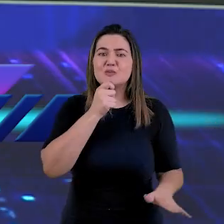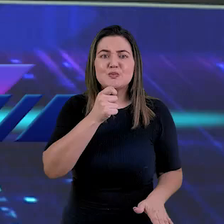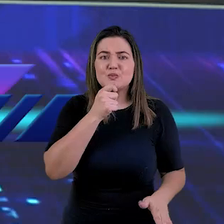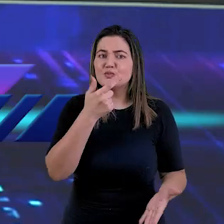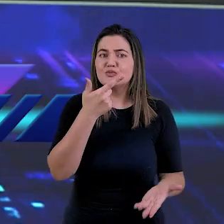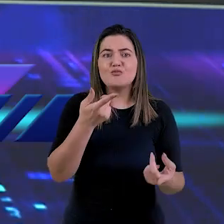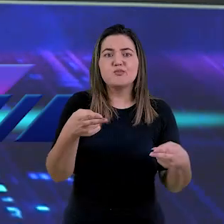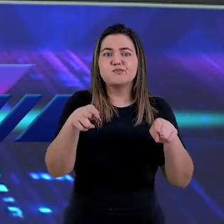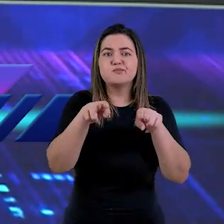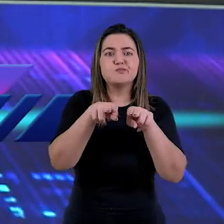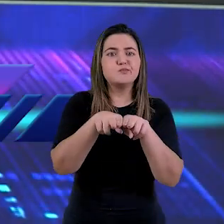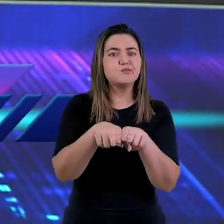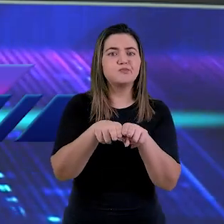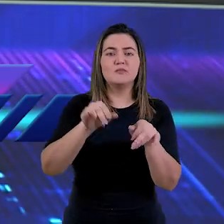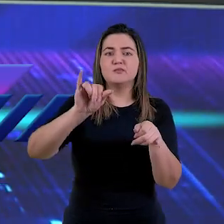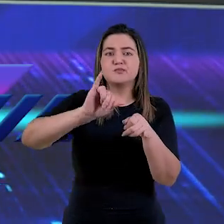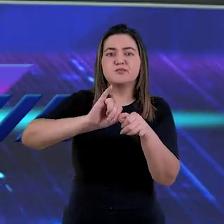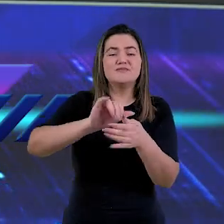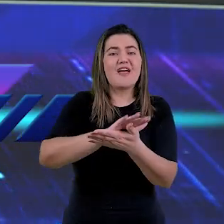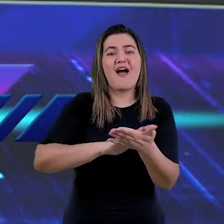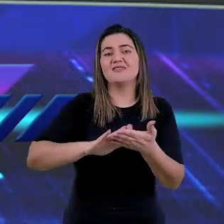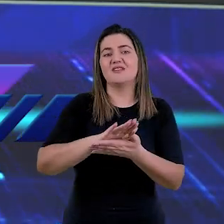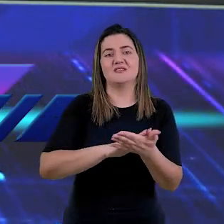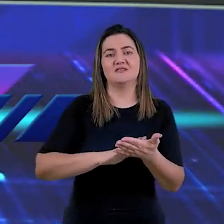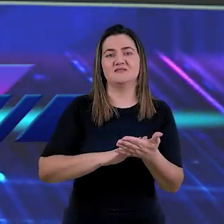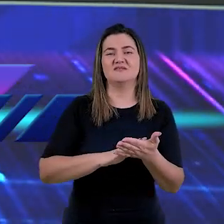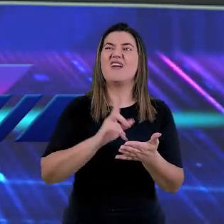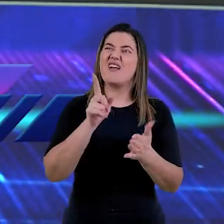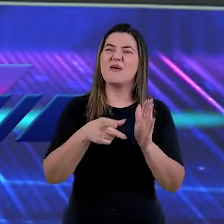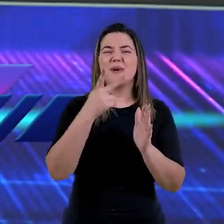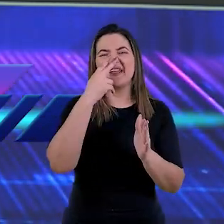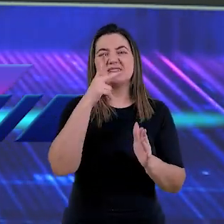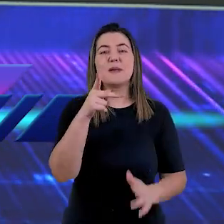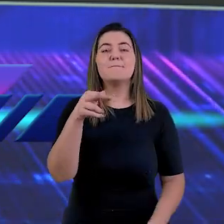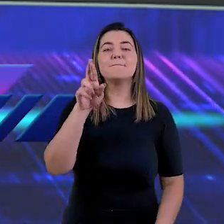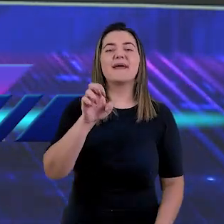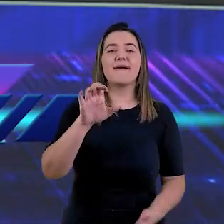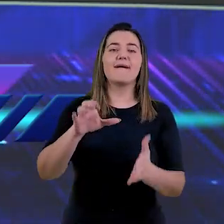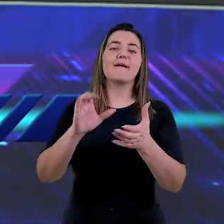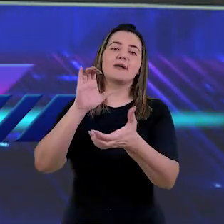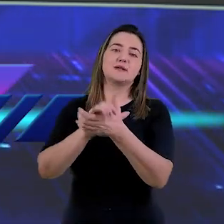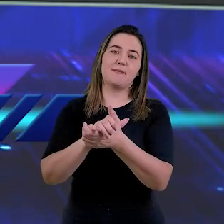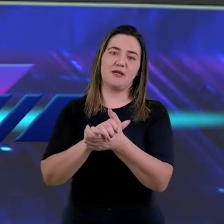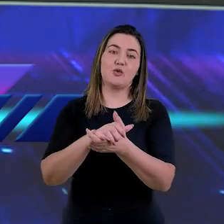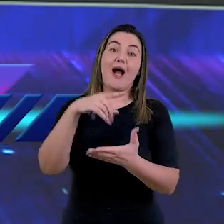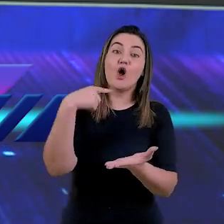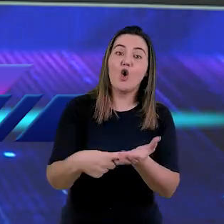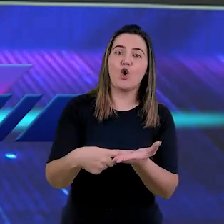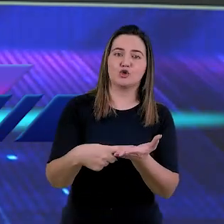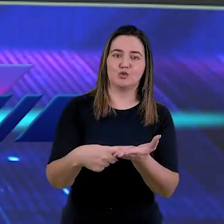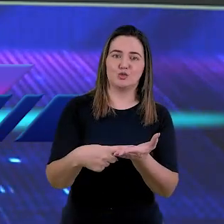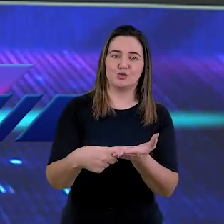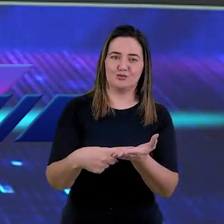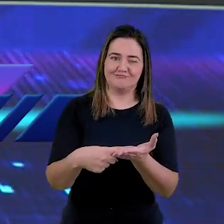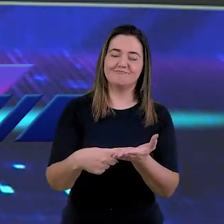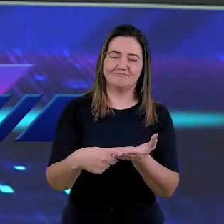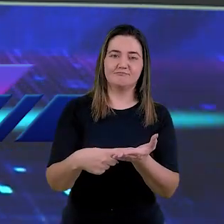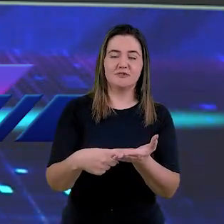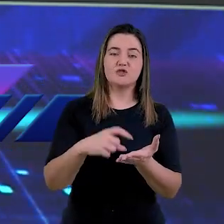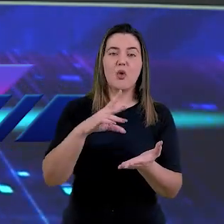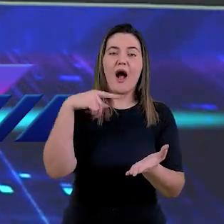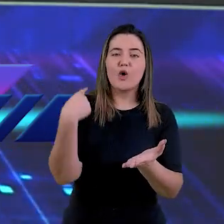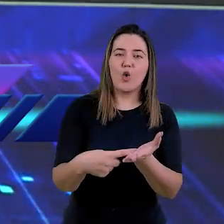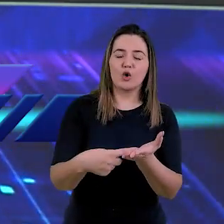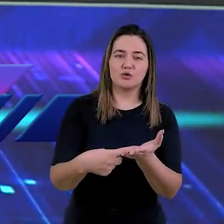Na época bíblica, esse compromisso já era pré-casamento. Esse compromisso já era um acordo. A menos que acontecesse